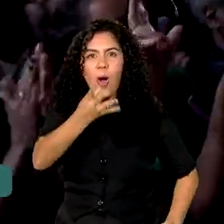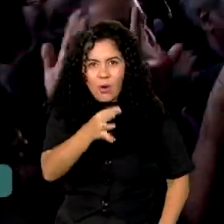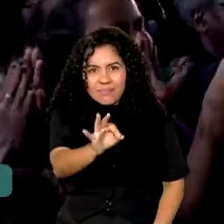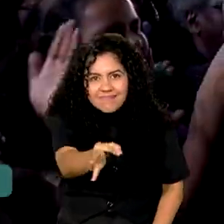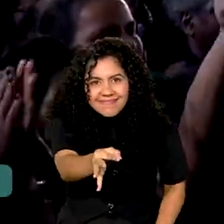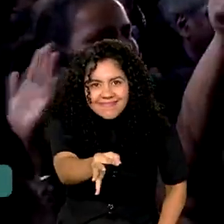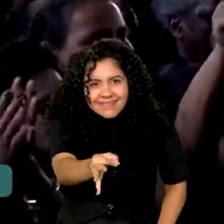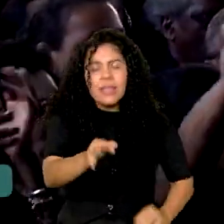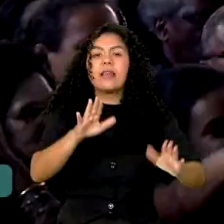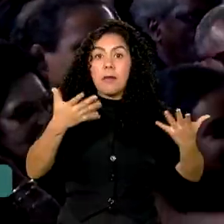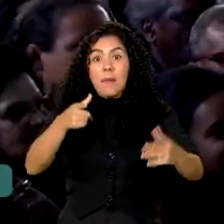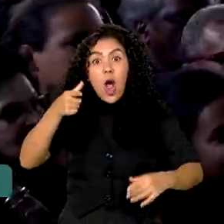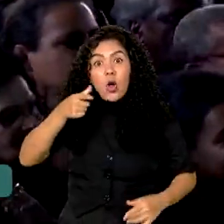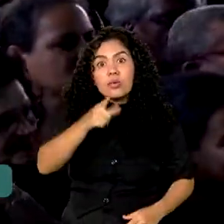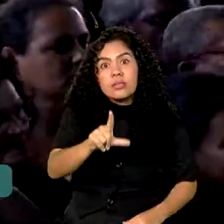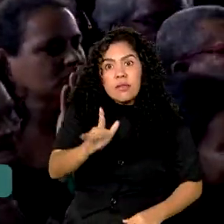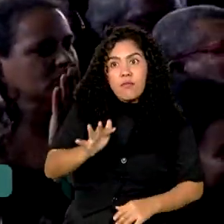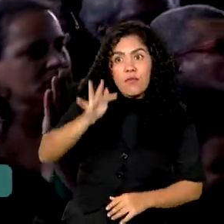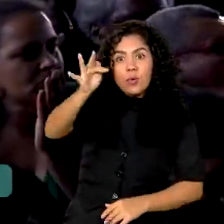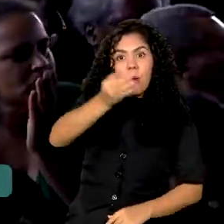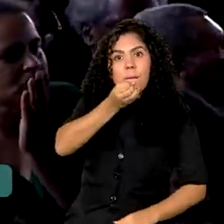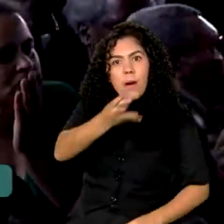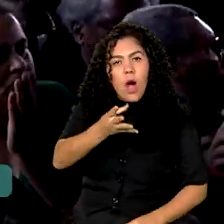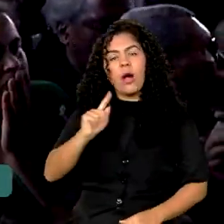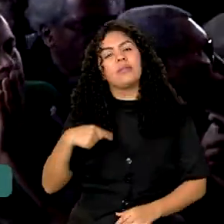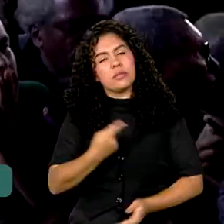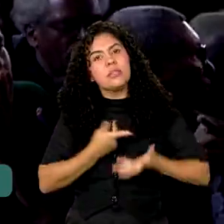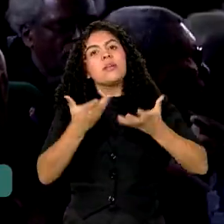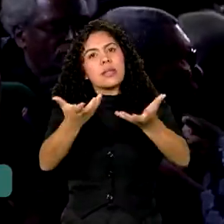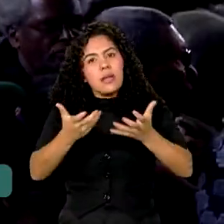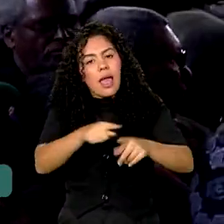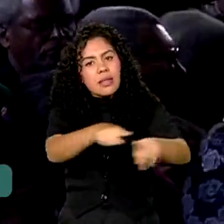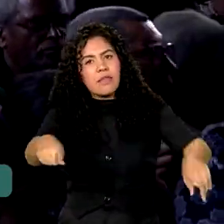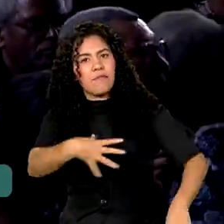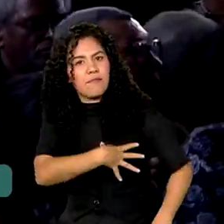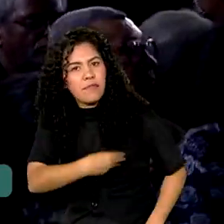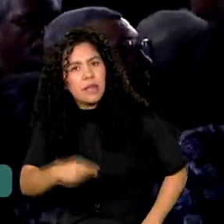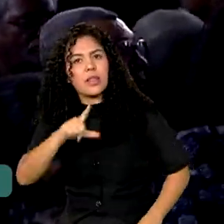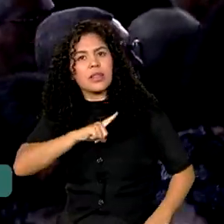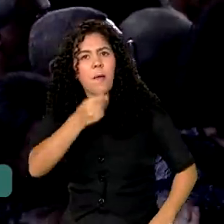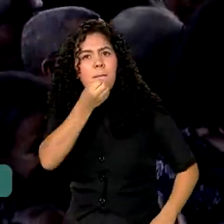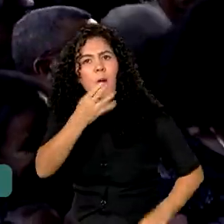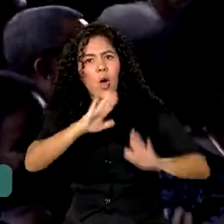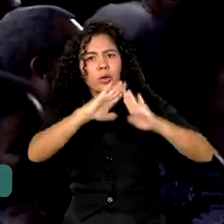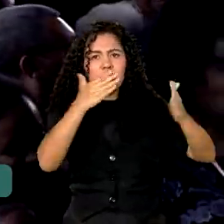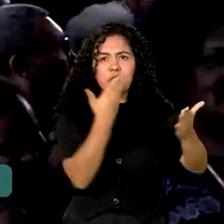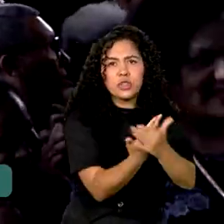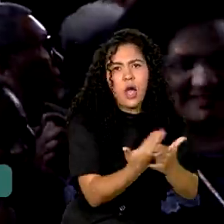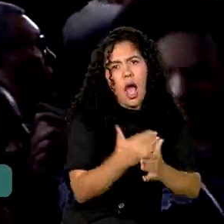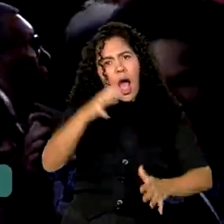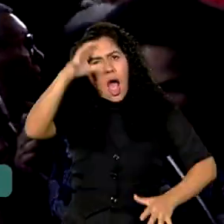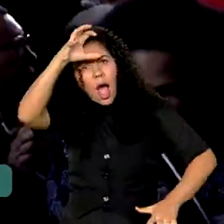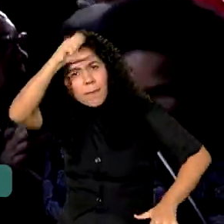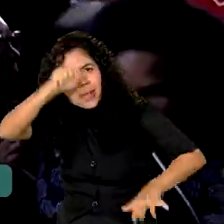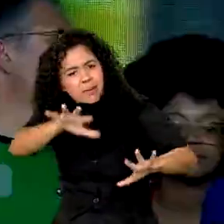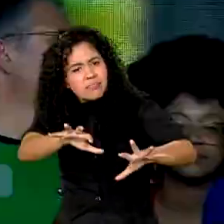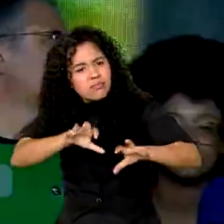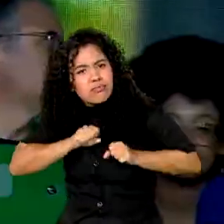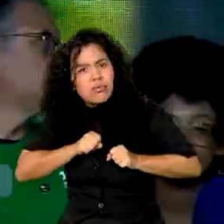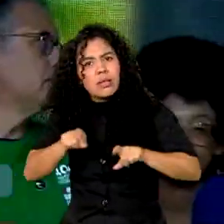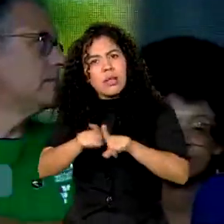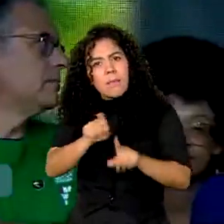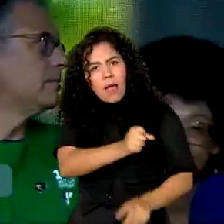E para ter um futuro bom, a gente quer que nossos filhos tenham uma boa escola, aprendam, vão para a universidade.